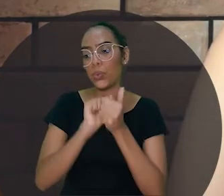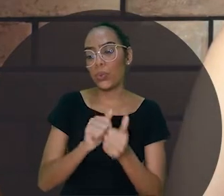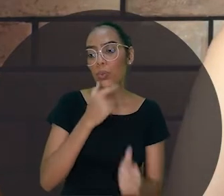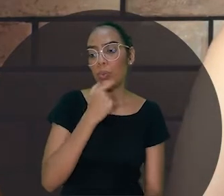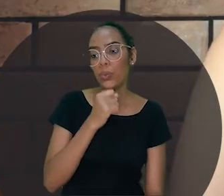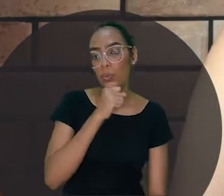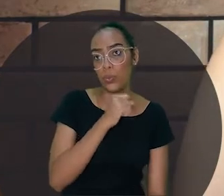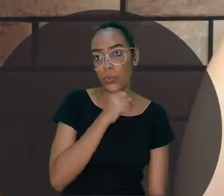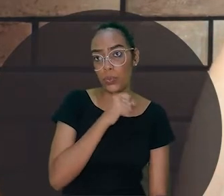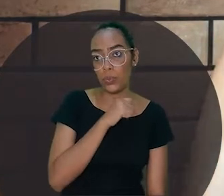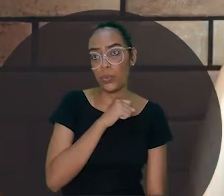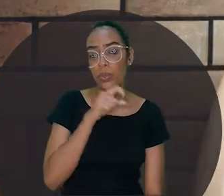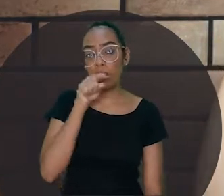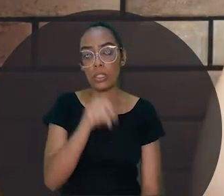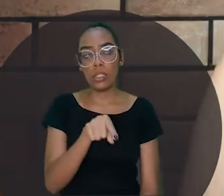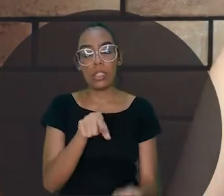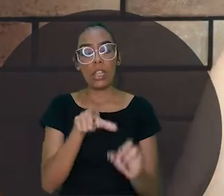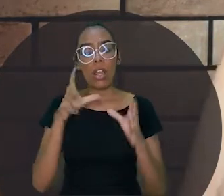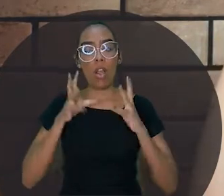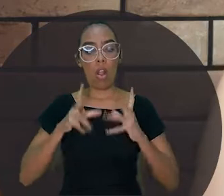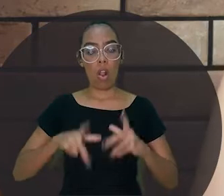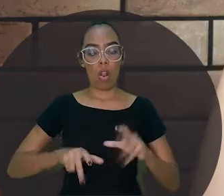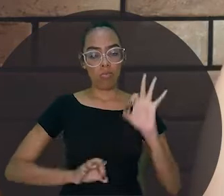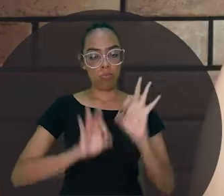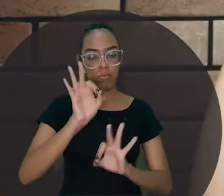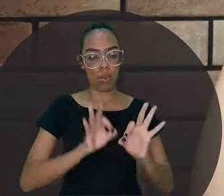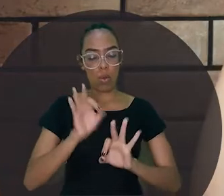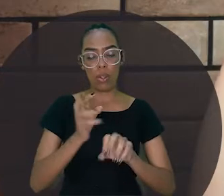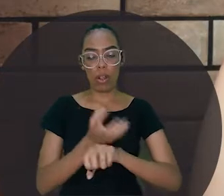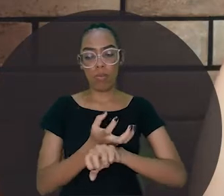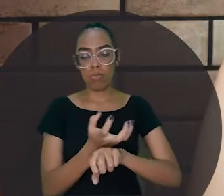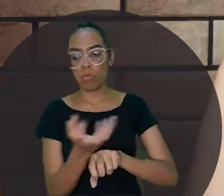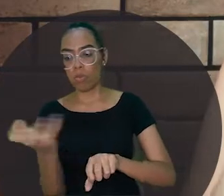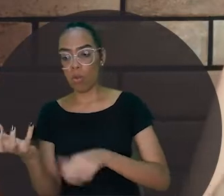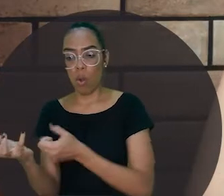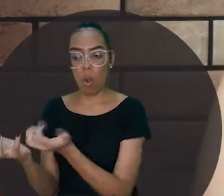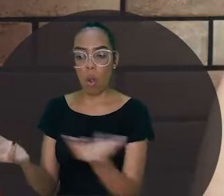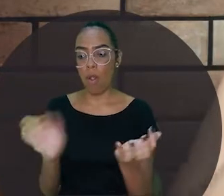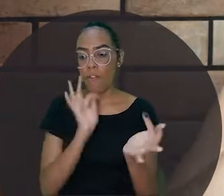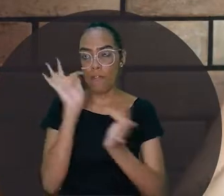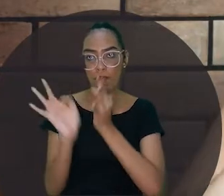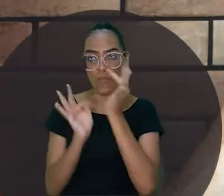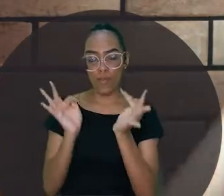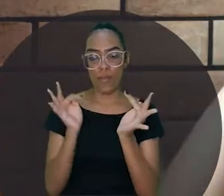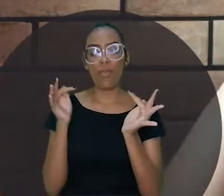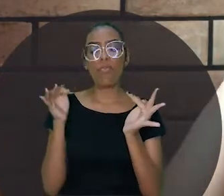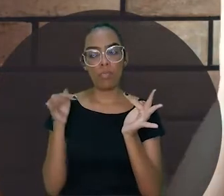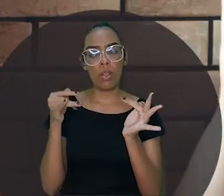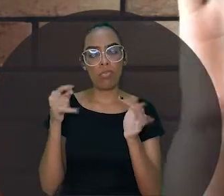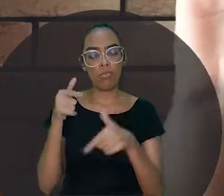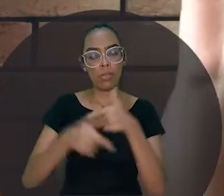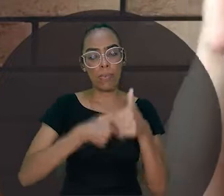o seu avô. E o seu avô era jardineiro. Jardineiro do grande